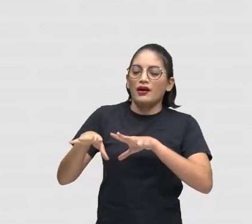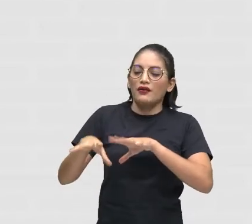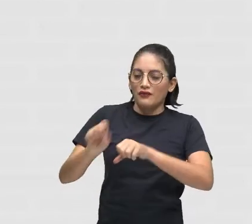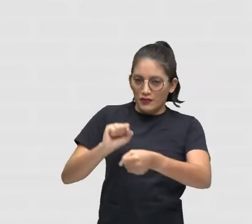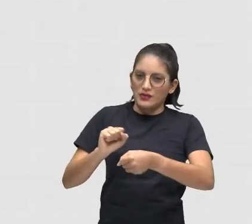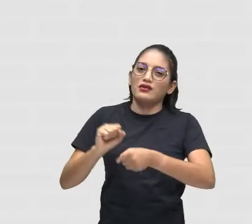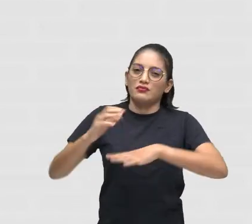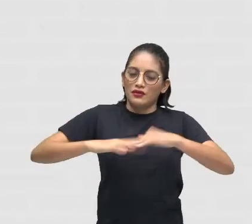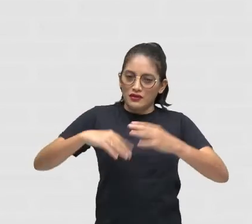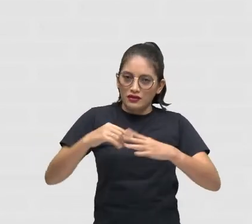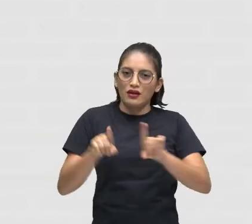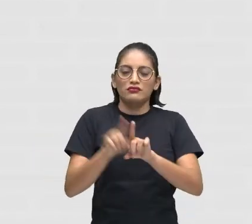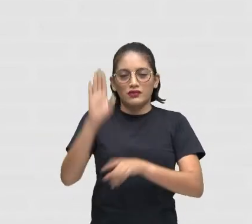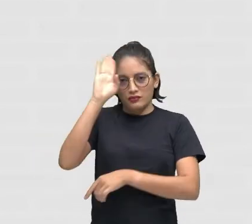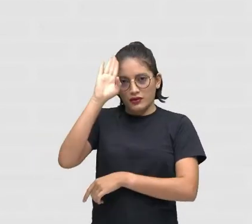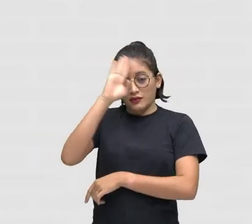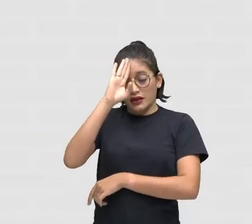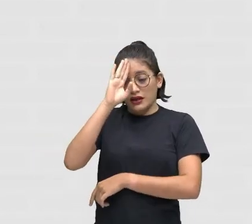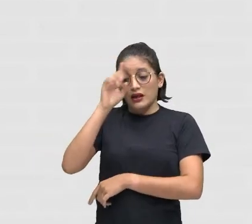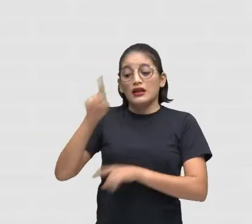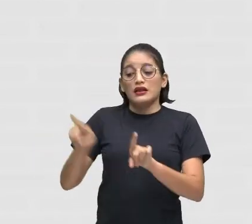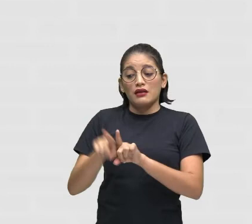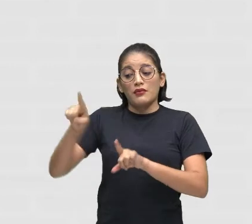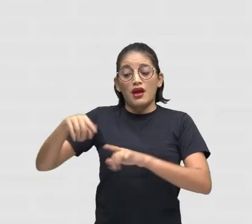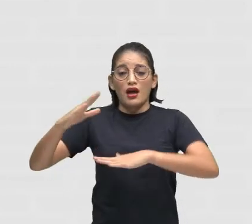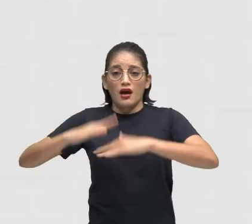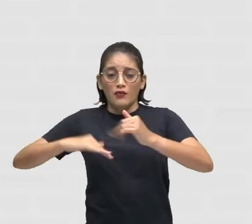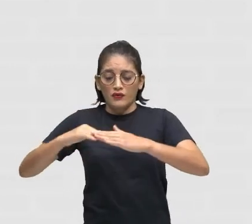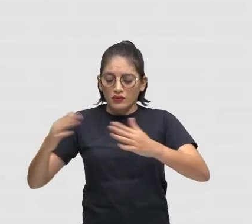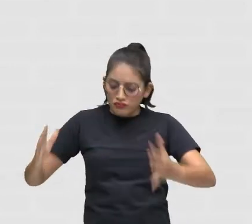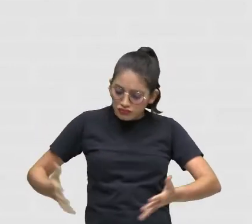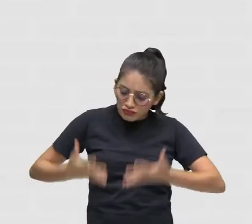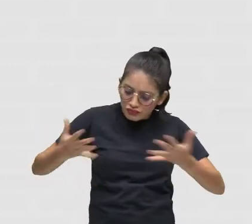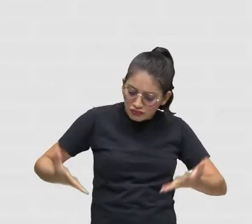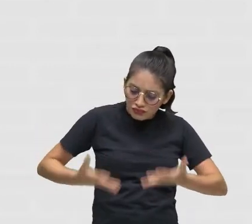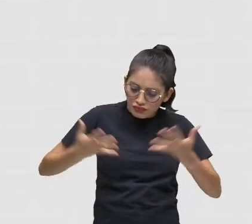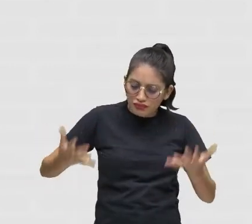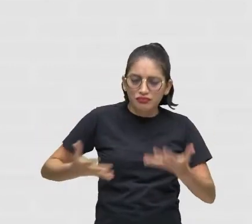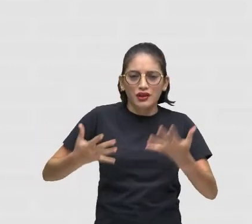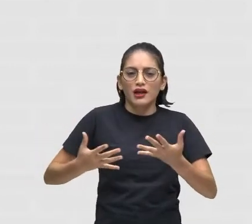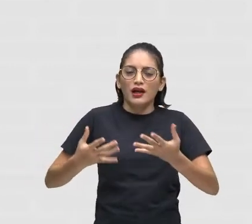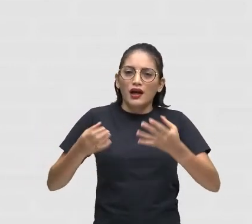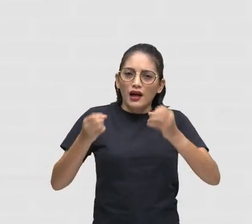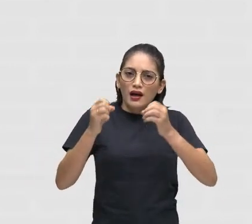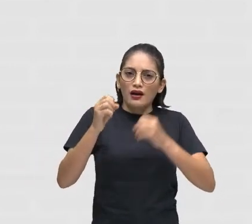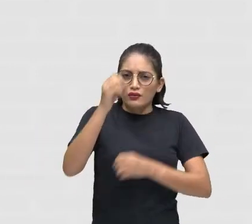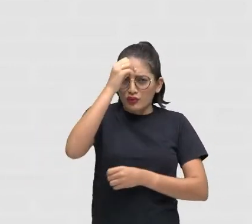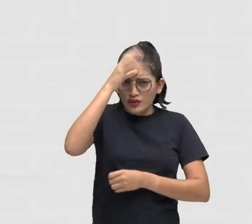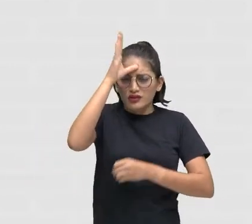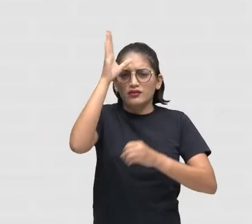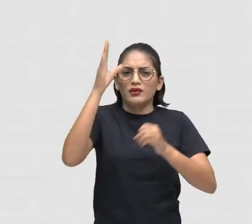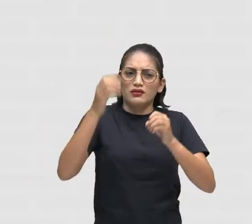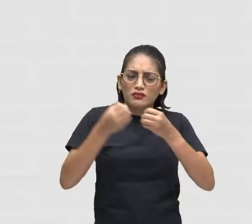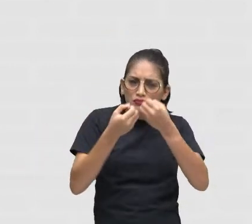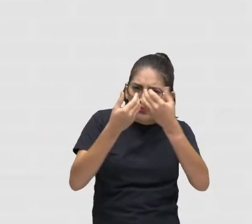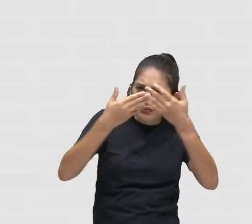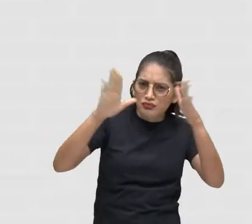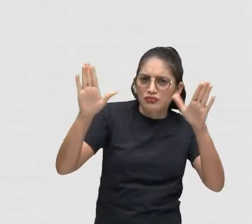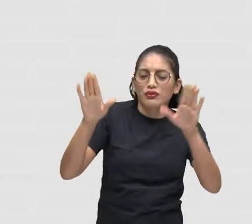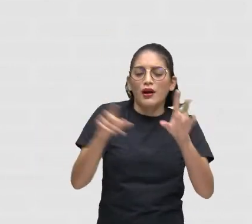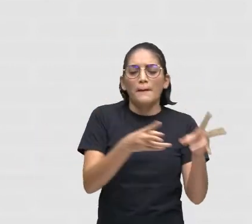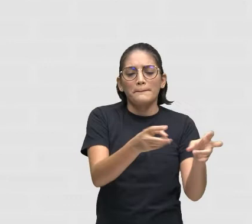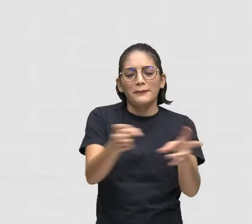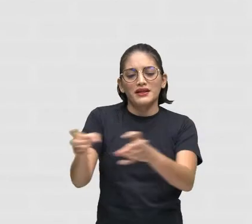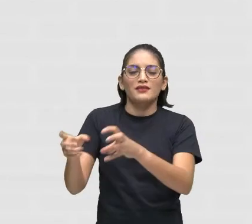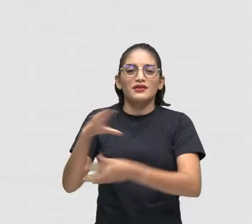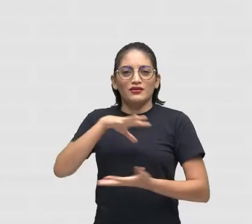Acadêmica É um profissional Que nos estimula A ampliar Os nossos horizontes As nossas visões de mundo Né